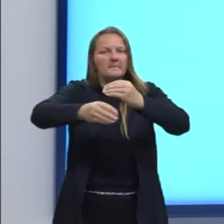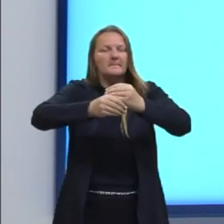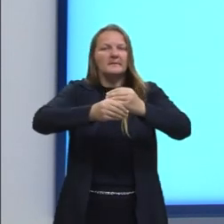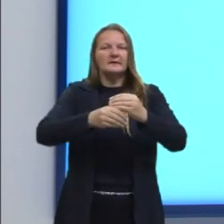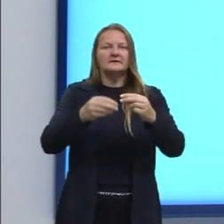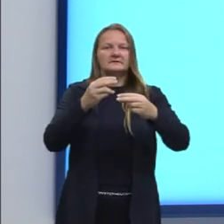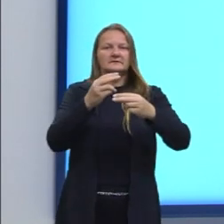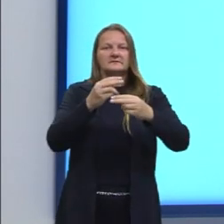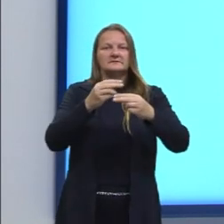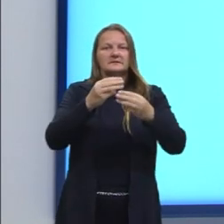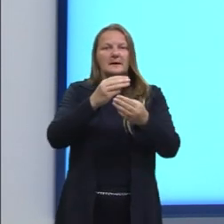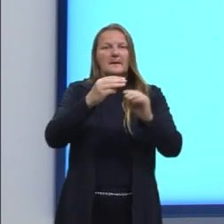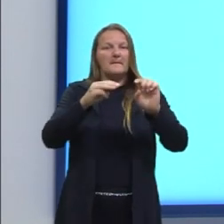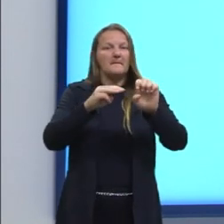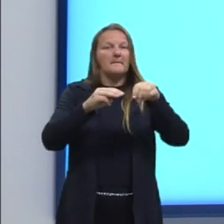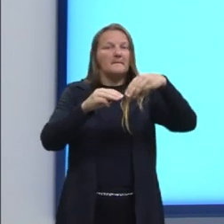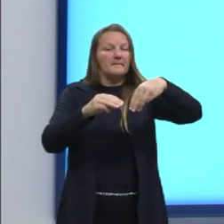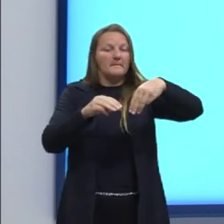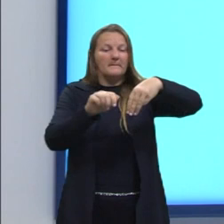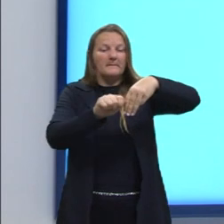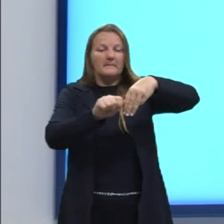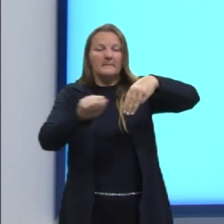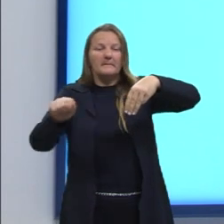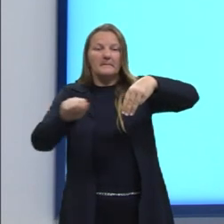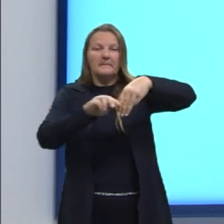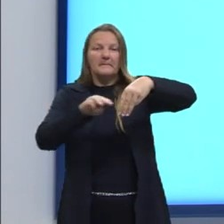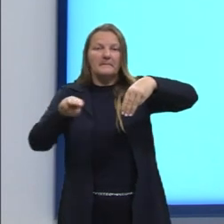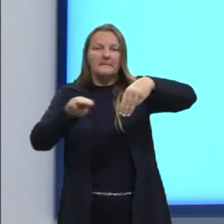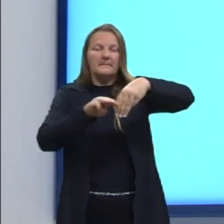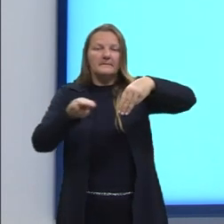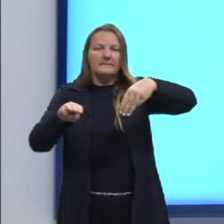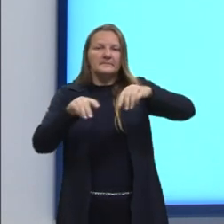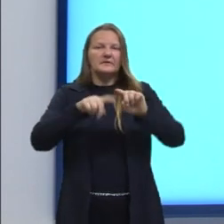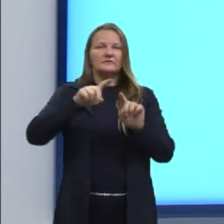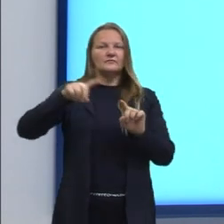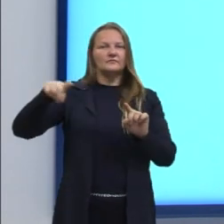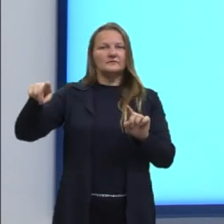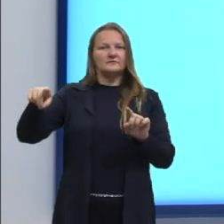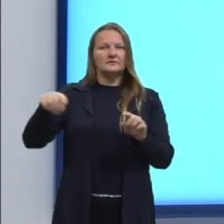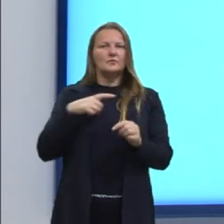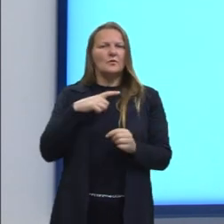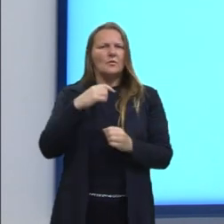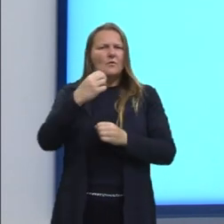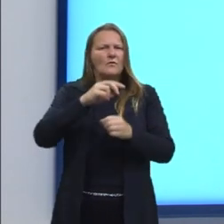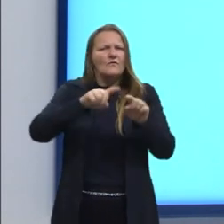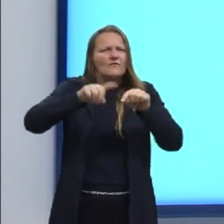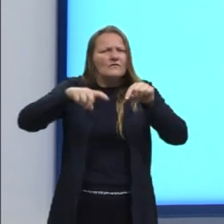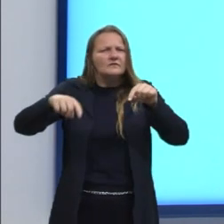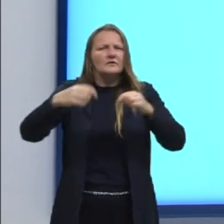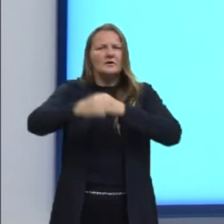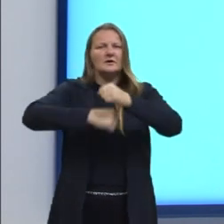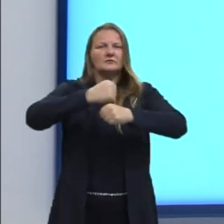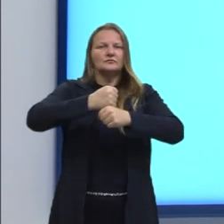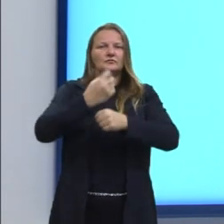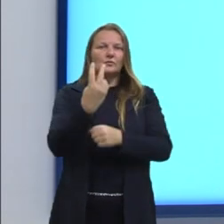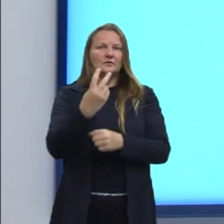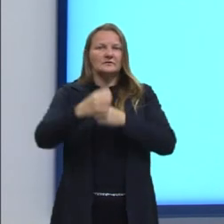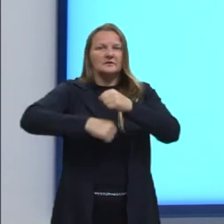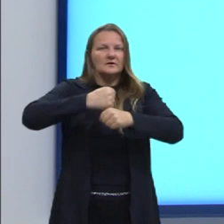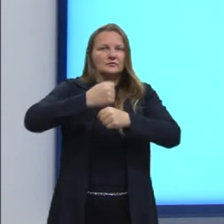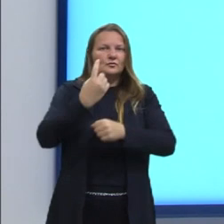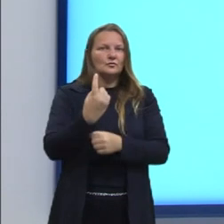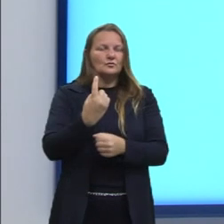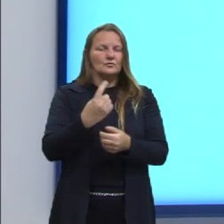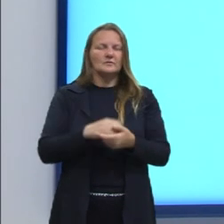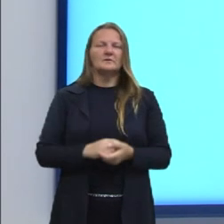média aritmética entre essa variação e a variação do ano 2 para o ano 1. O